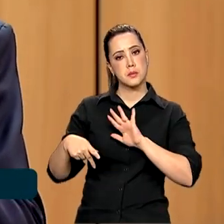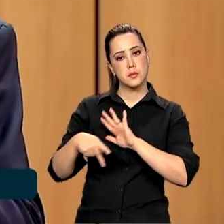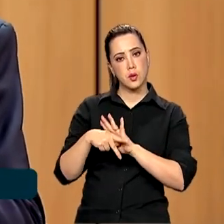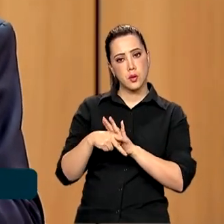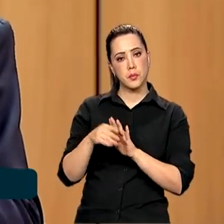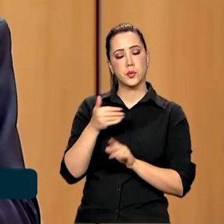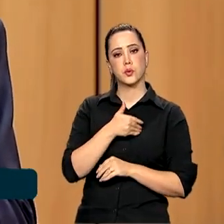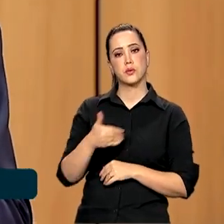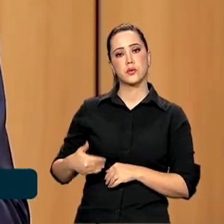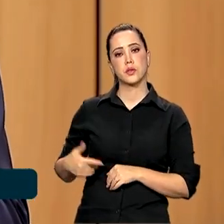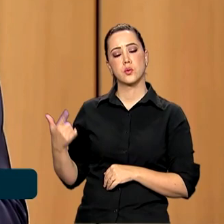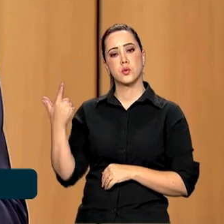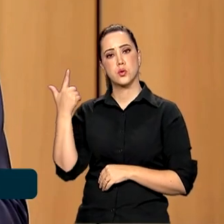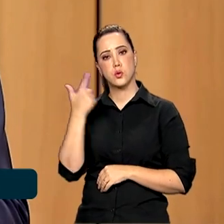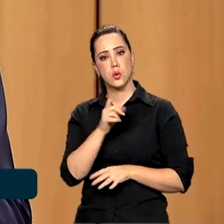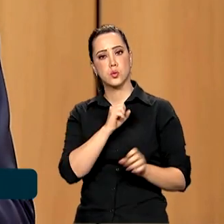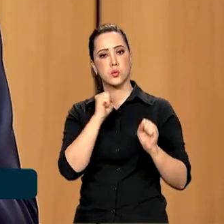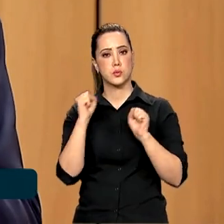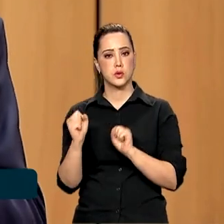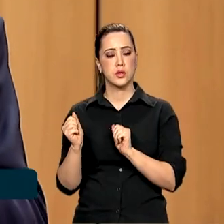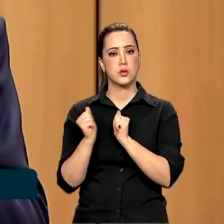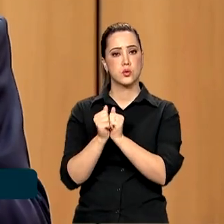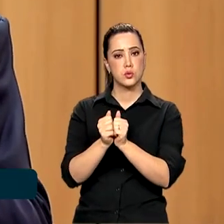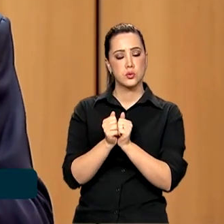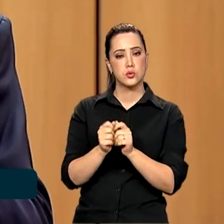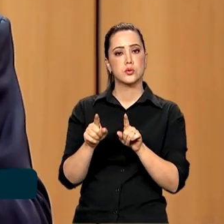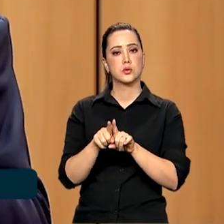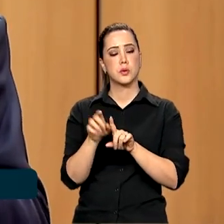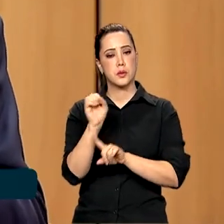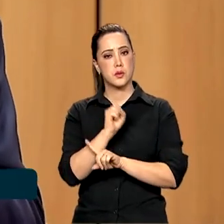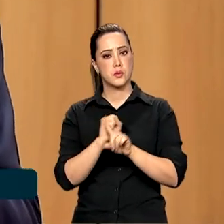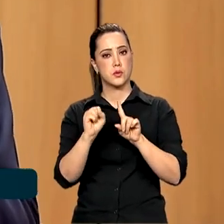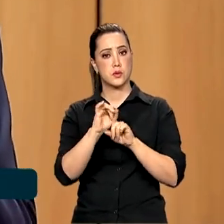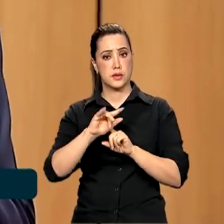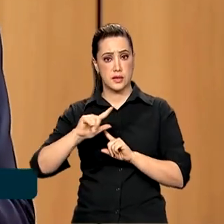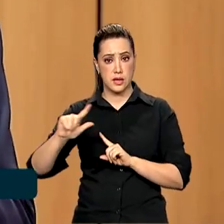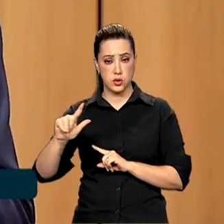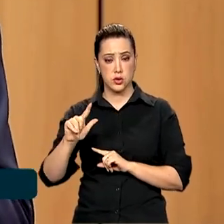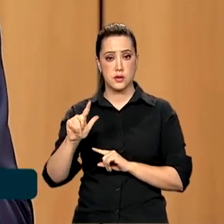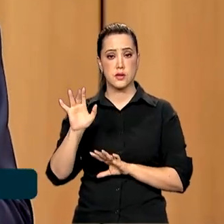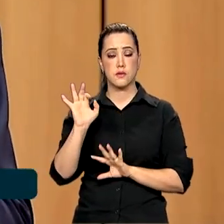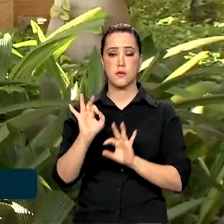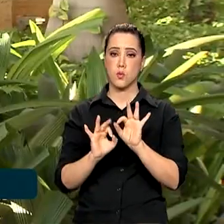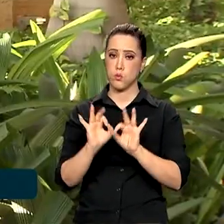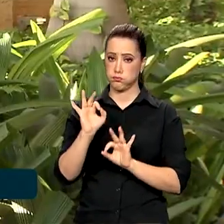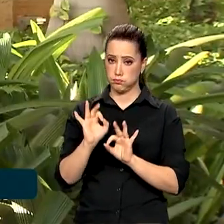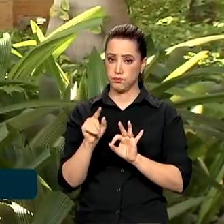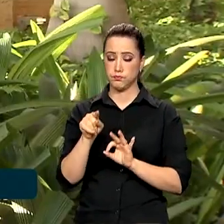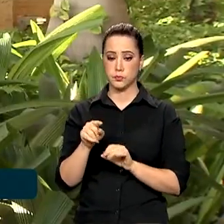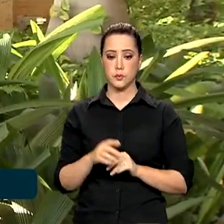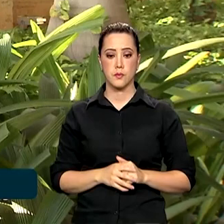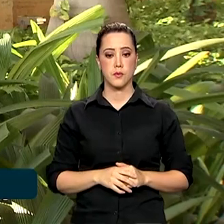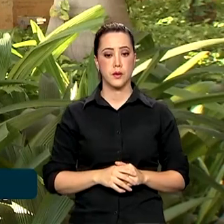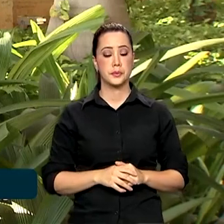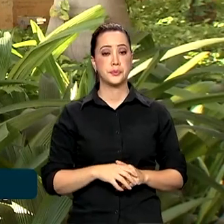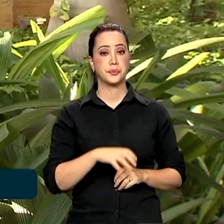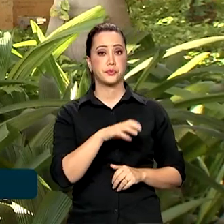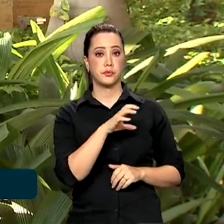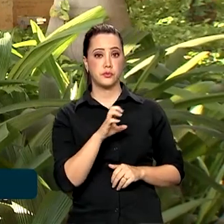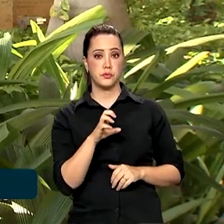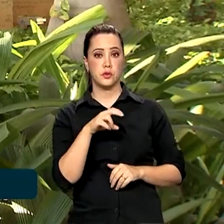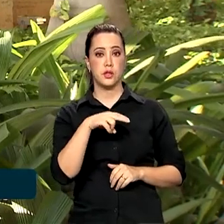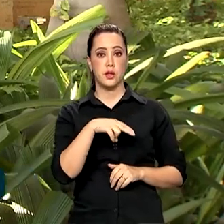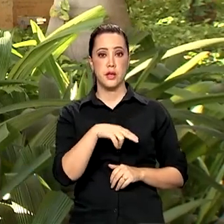também os outros poderes e a sociedade civil organizada. A ENCLA é a principal rede de